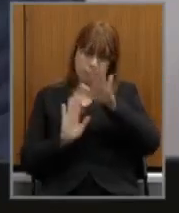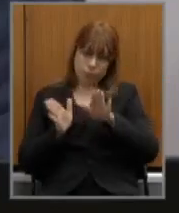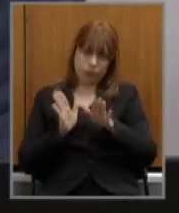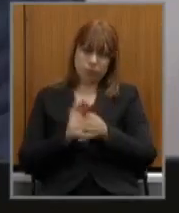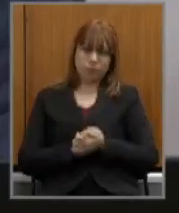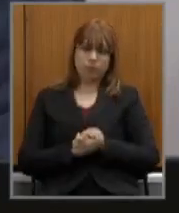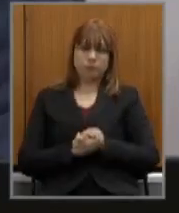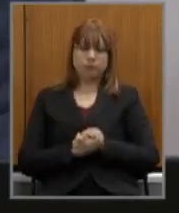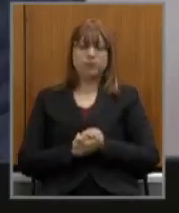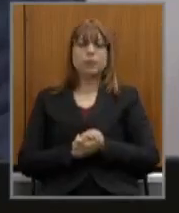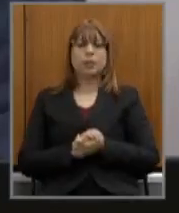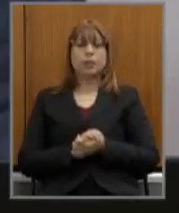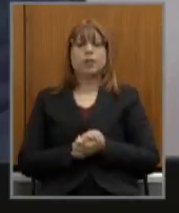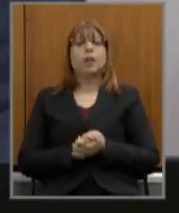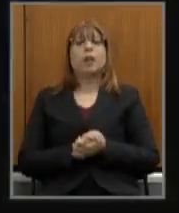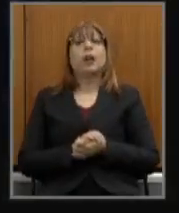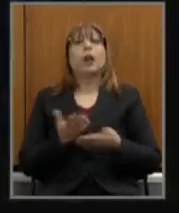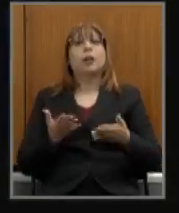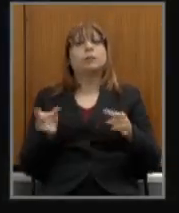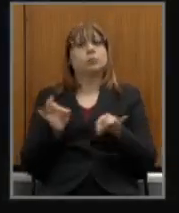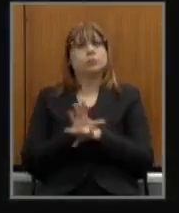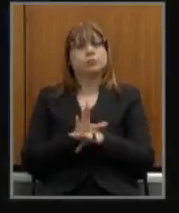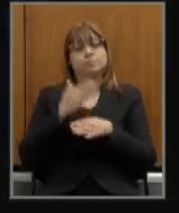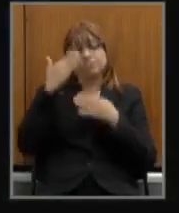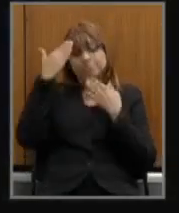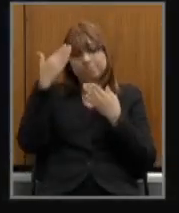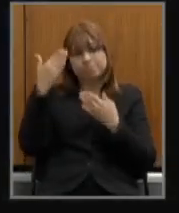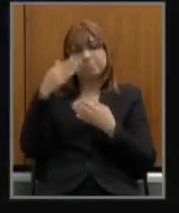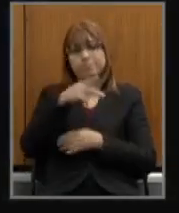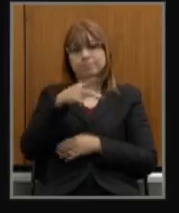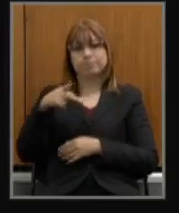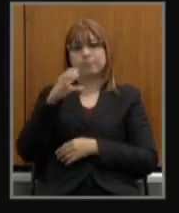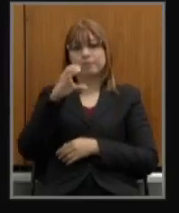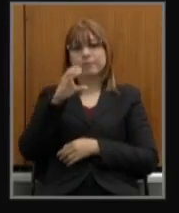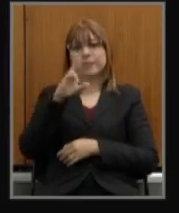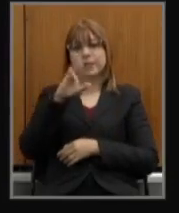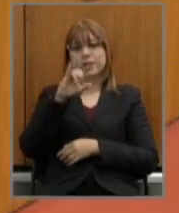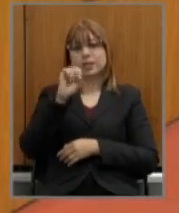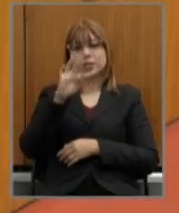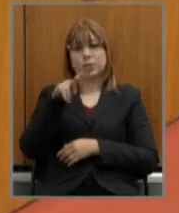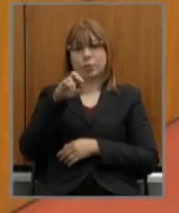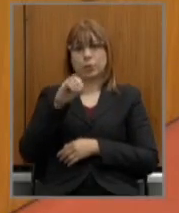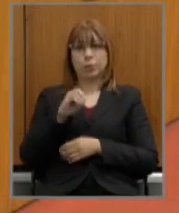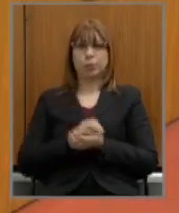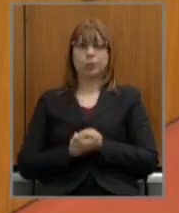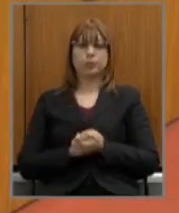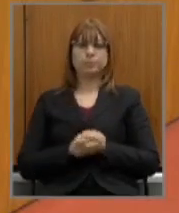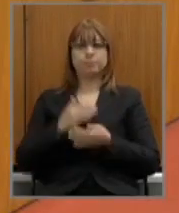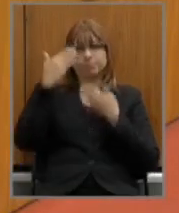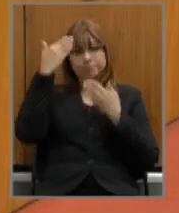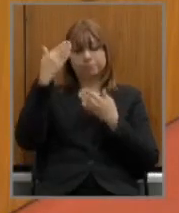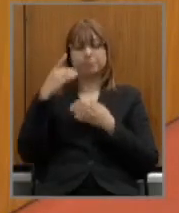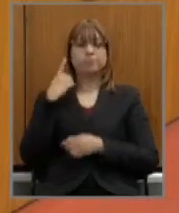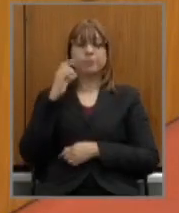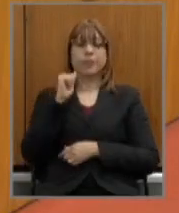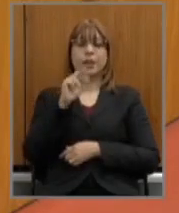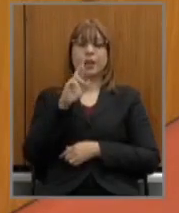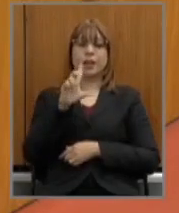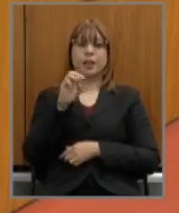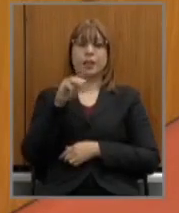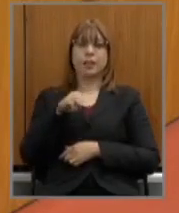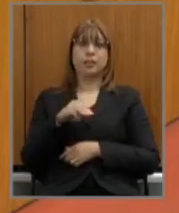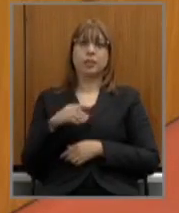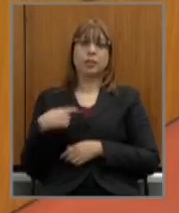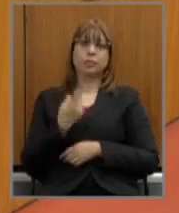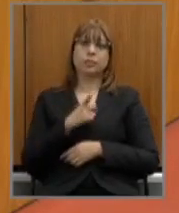encerro aqui agradecendo ao nosso presidente cristiano silvio obrigado deputado arlinio santiago nós faremos